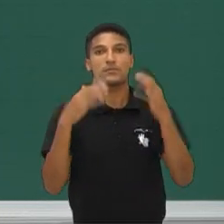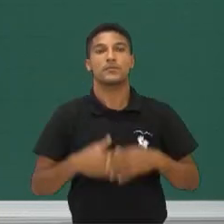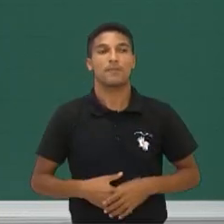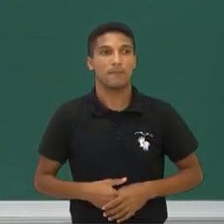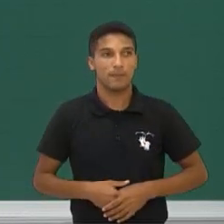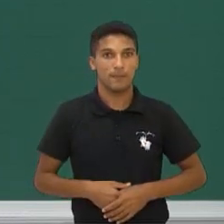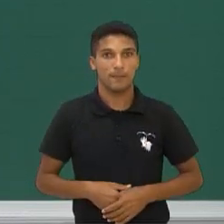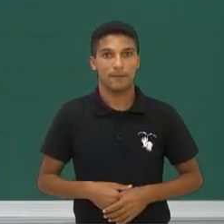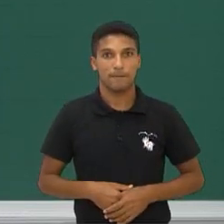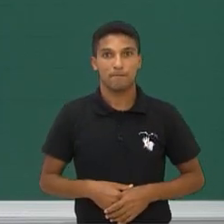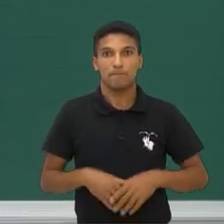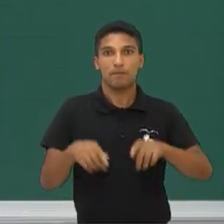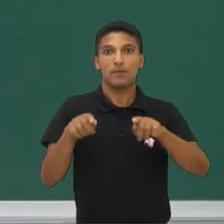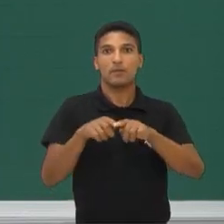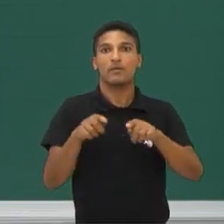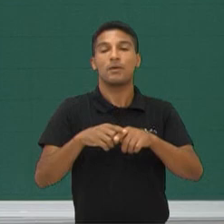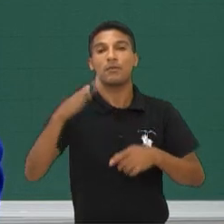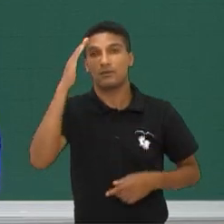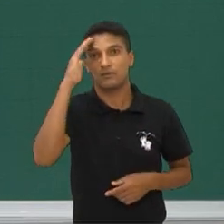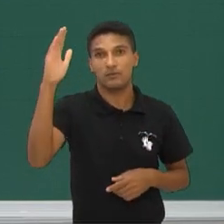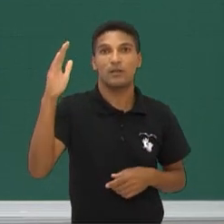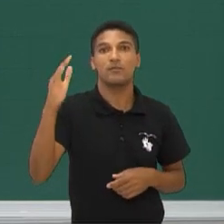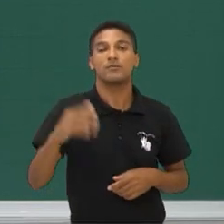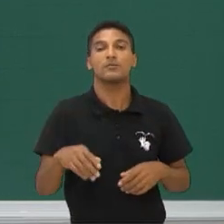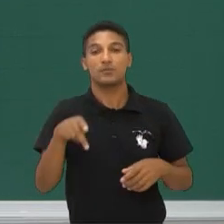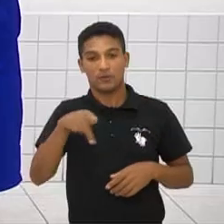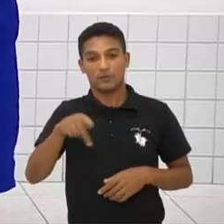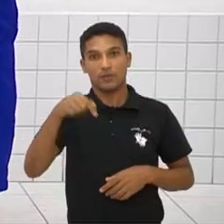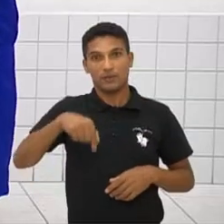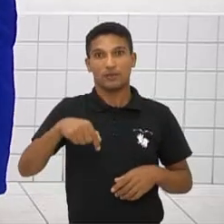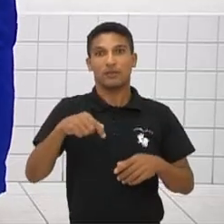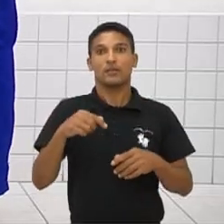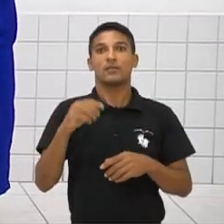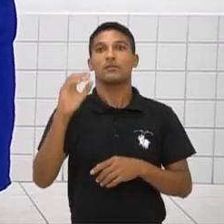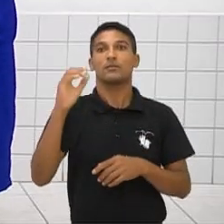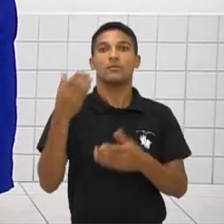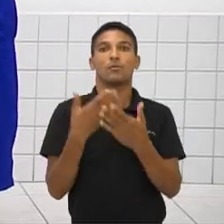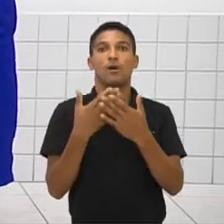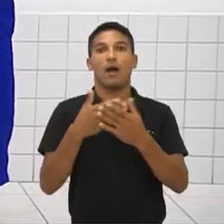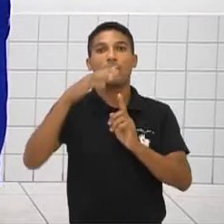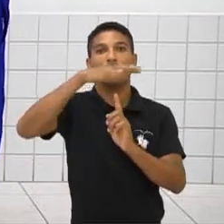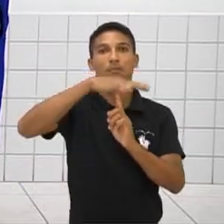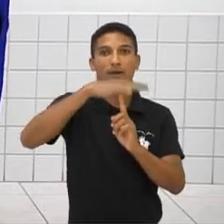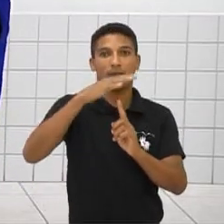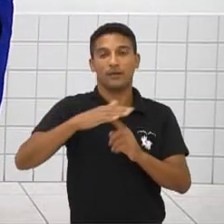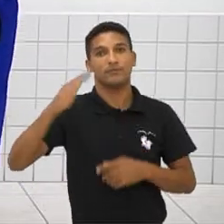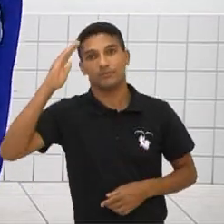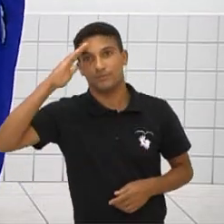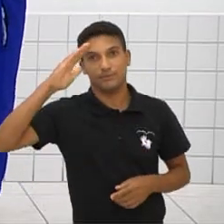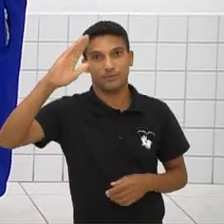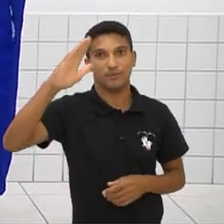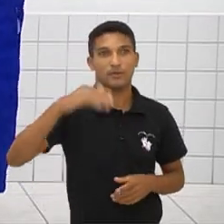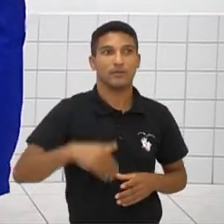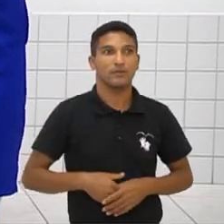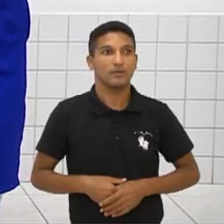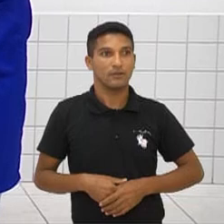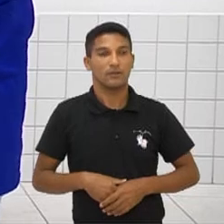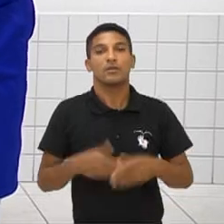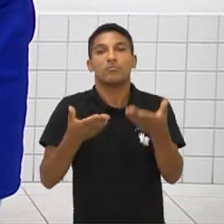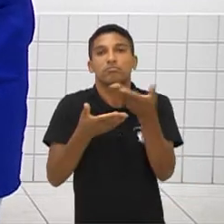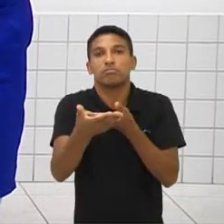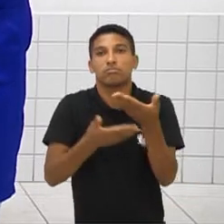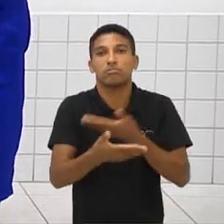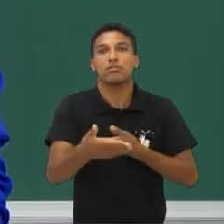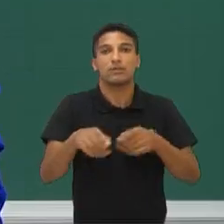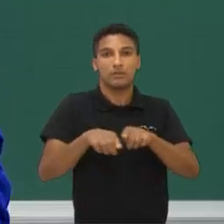professores do Língua Estrangeira Moderna do Aula Paraná. Um salve para o pessoal do Língua Estrangeira do Aula Paraná. Love you guys. Que nos contribui, que nos